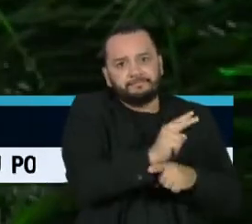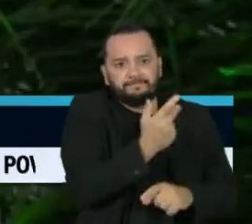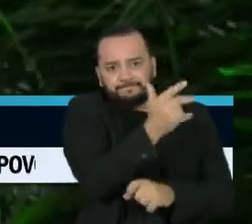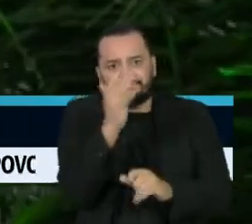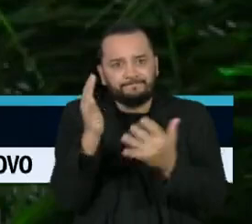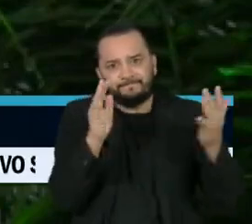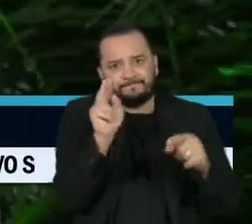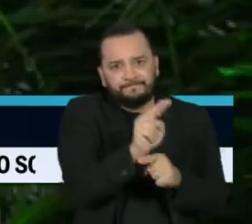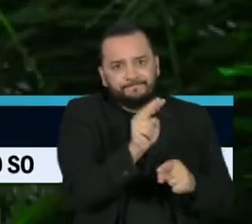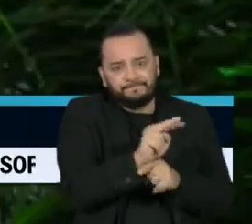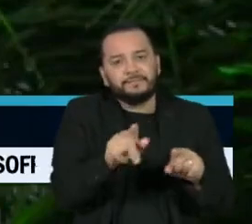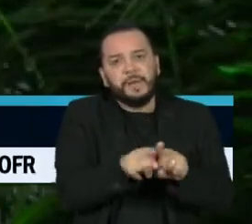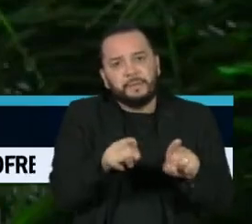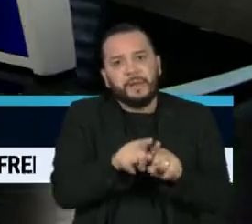preocupar com as pessoas que vivem aqui.